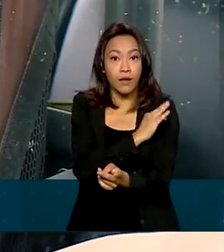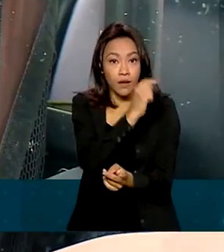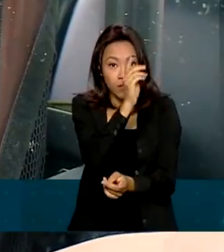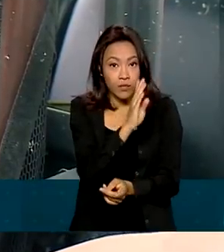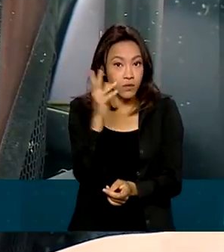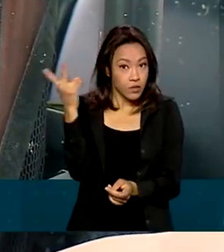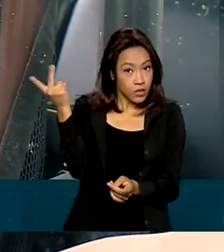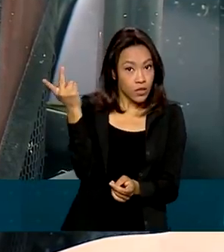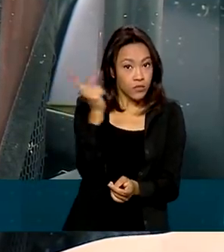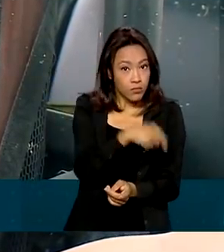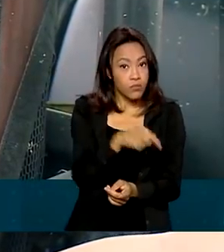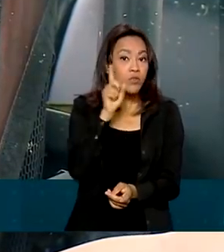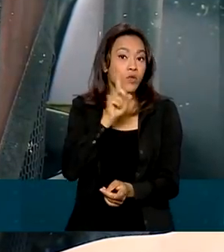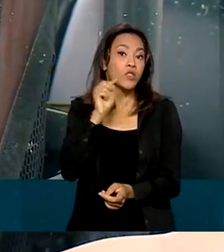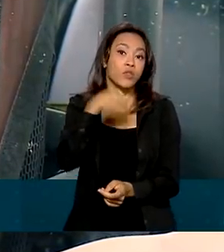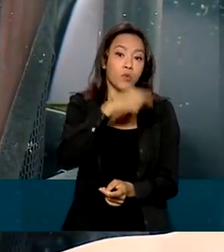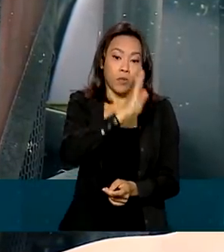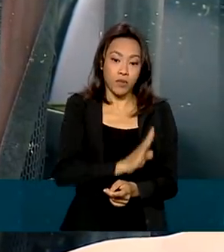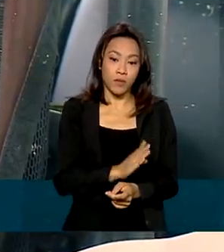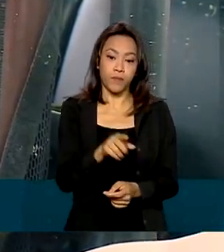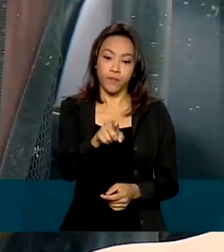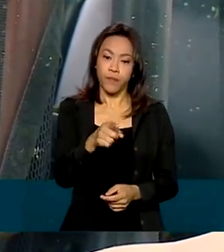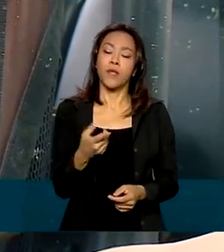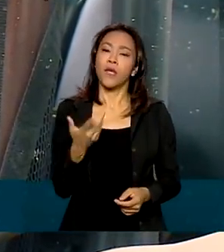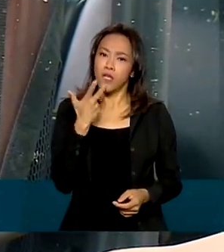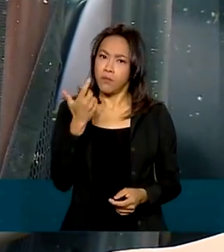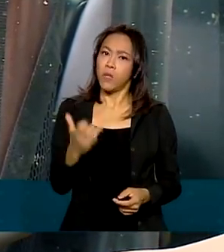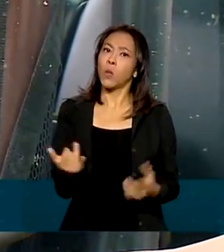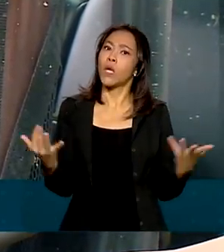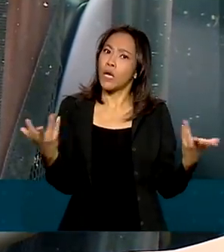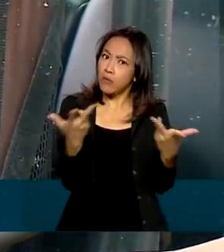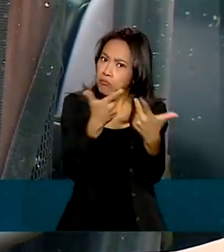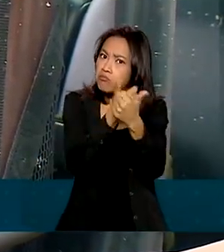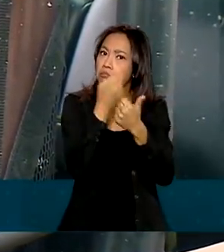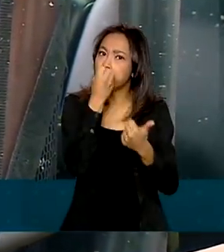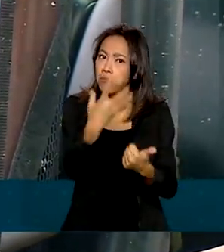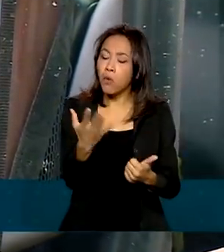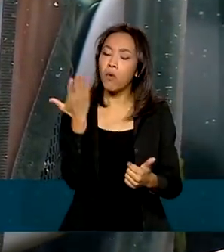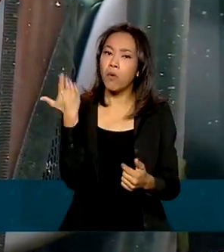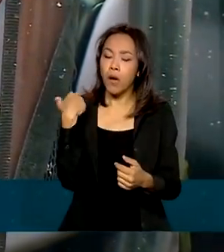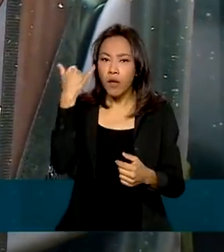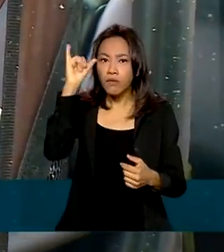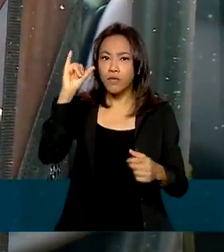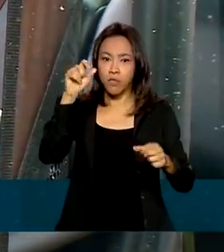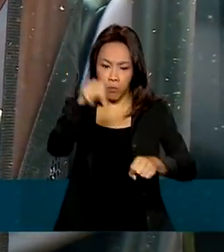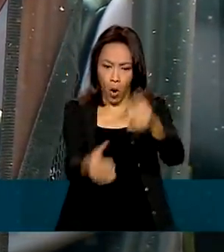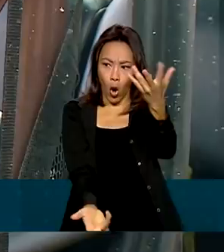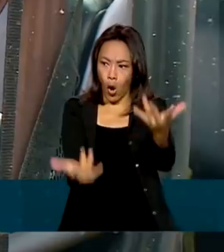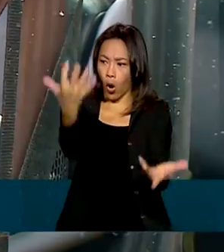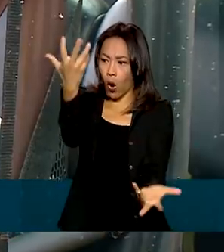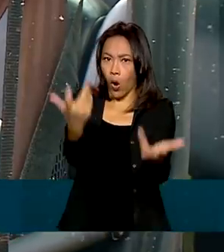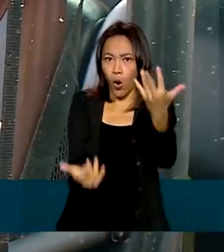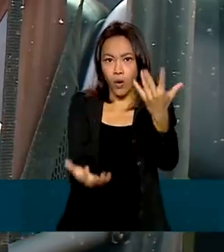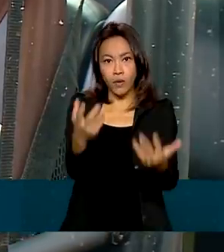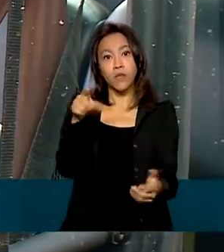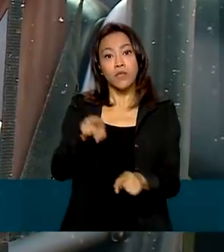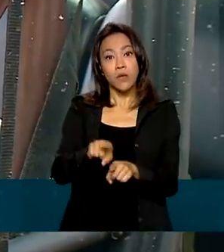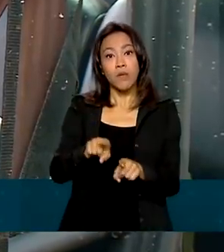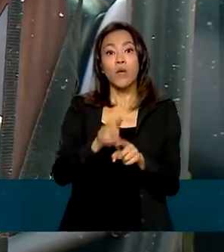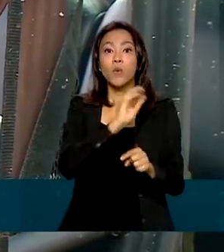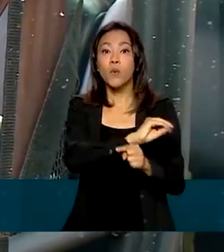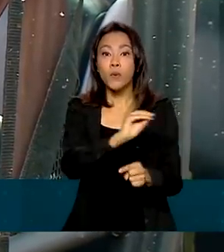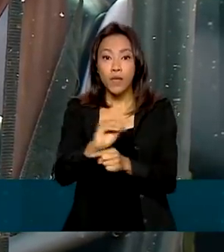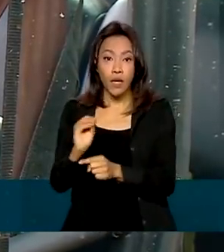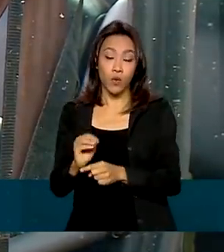vantagens, de fato, é uma prevenção, digamos que mais eficiente aos incêndios e vantagens também ecológicas. O